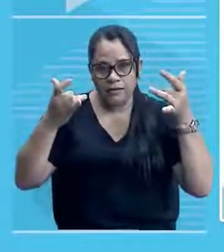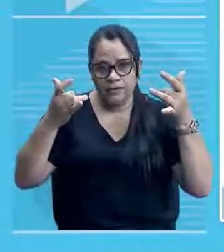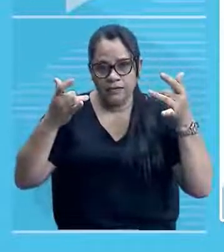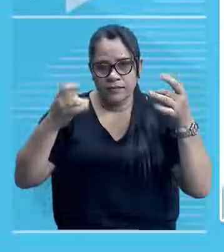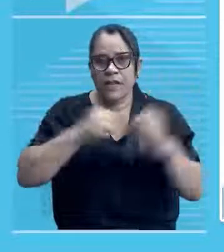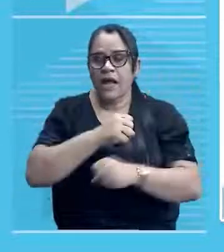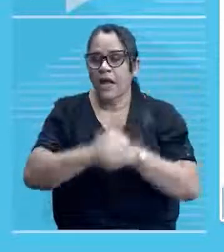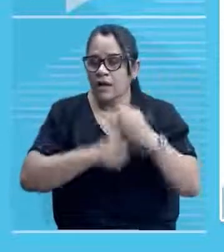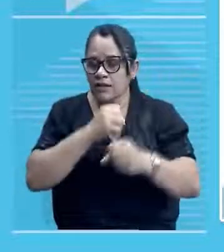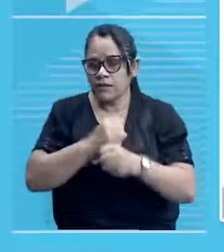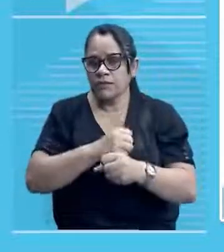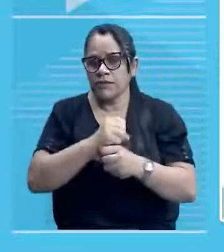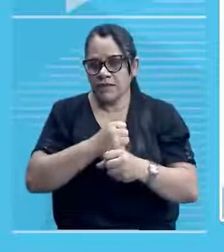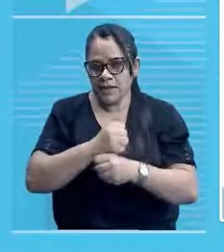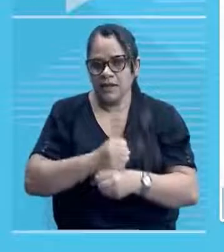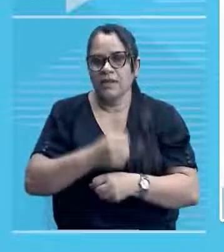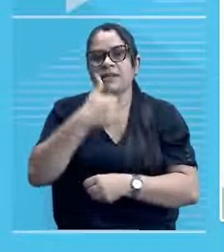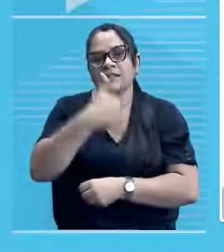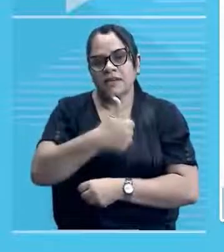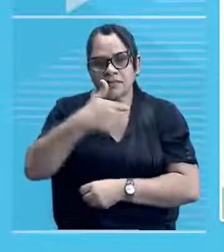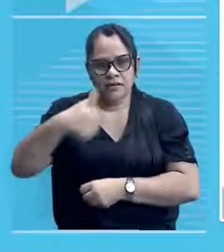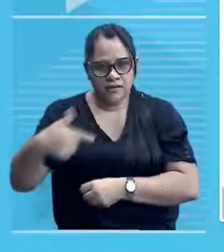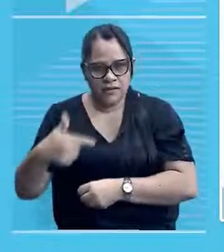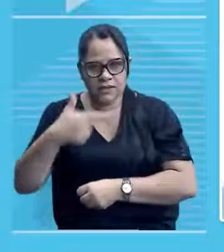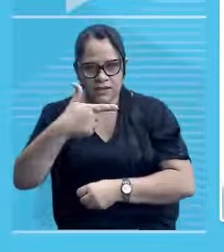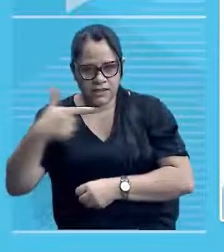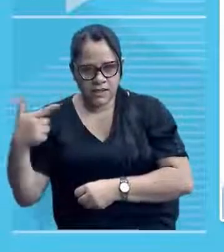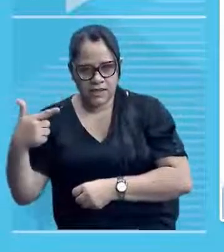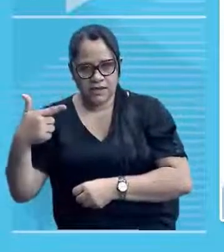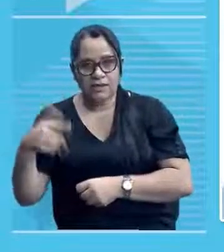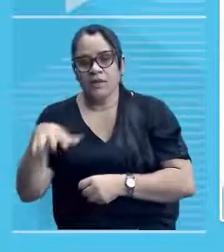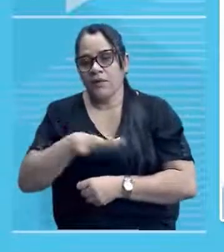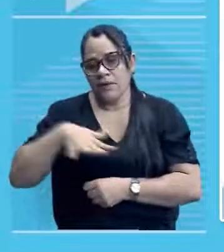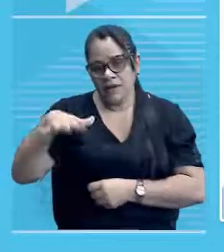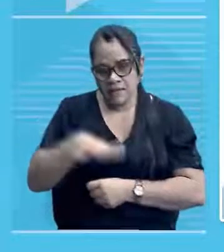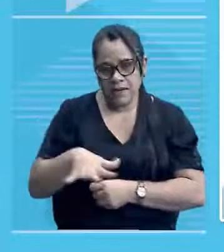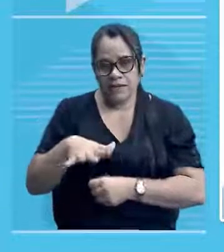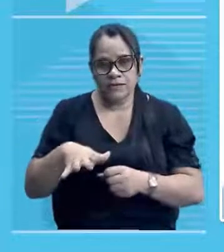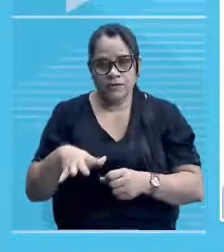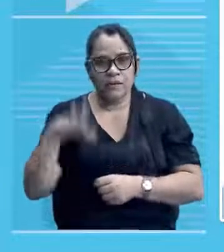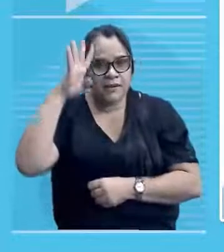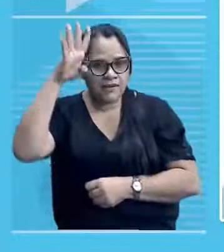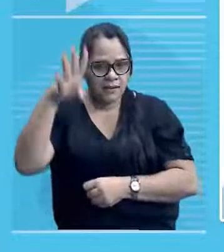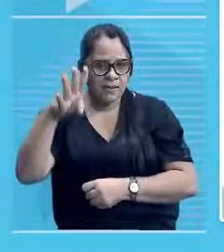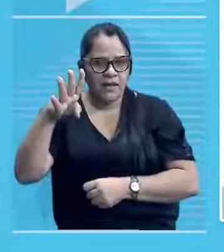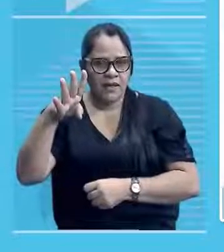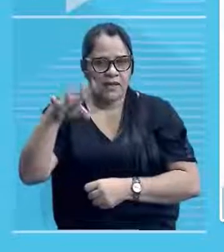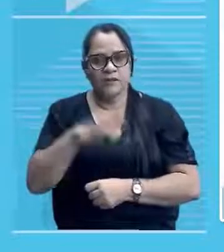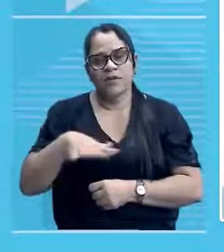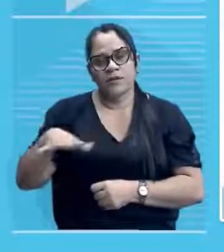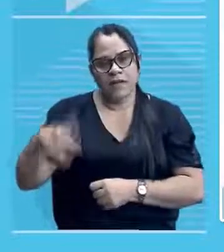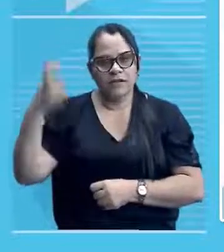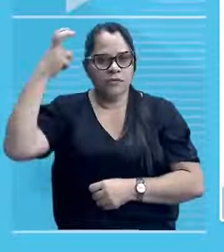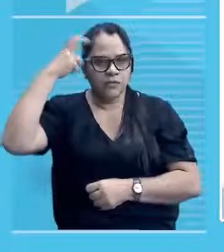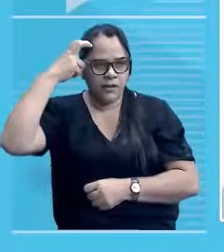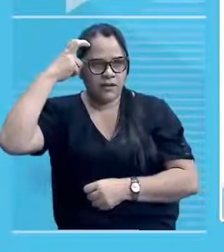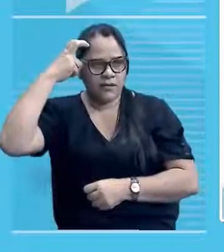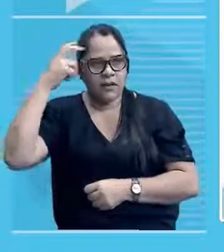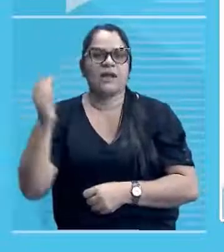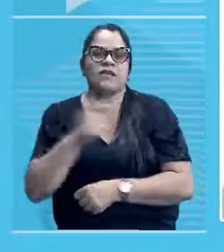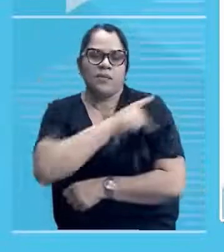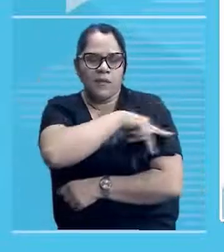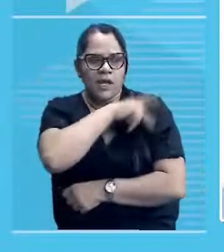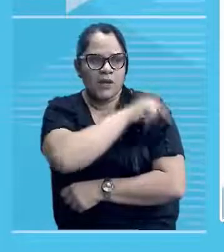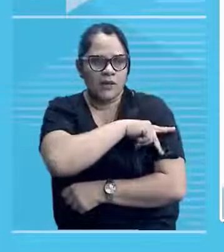principais espaços culturais do Piauí. E aí, o destaque dele, fisicamente, é que sua parte externa, né?